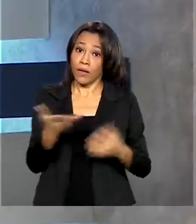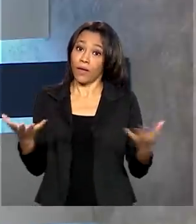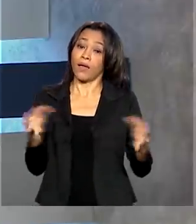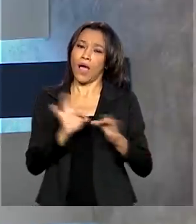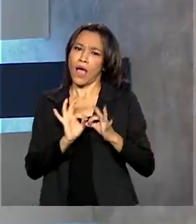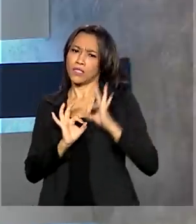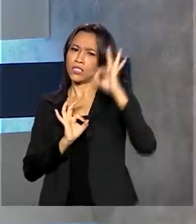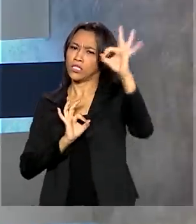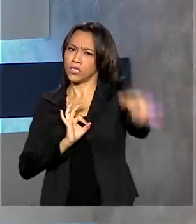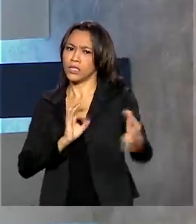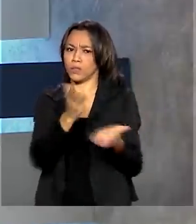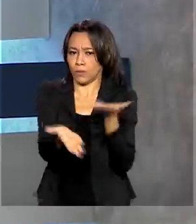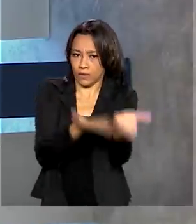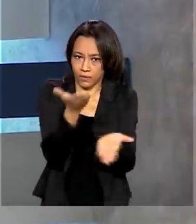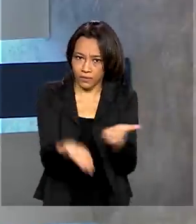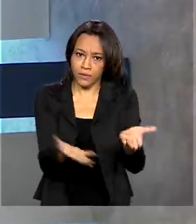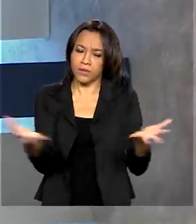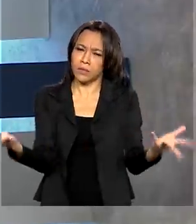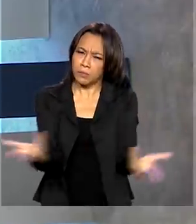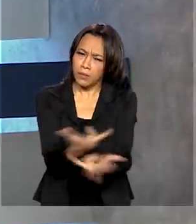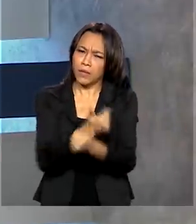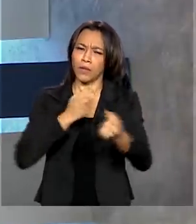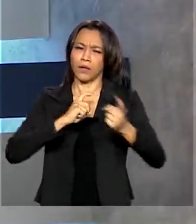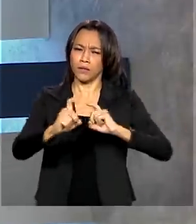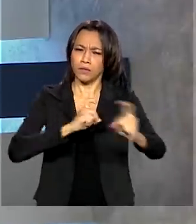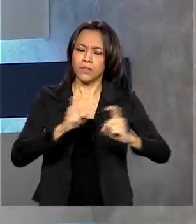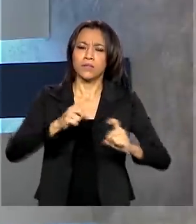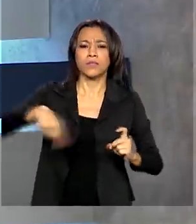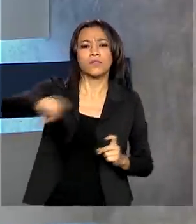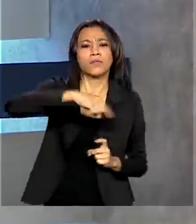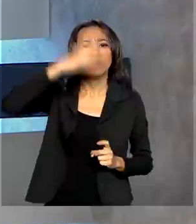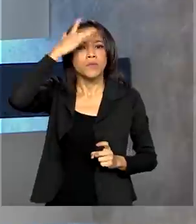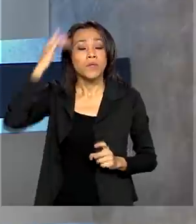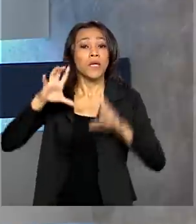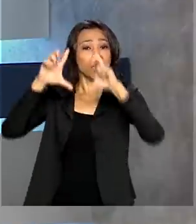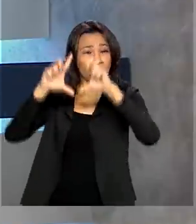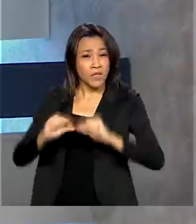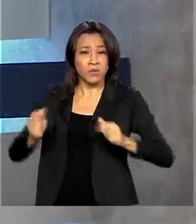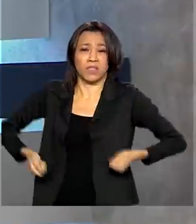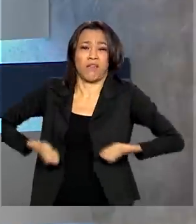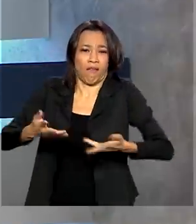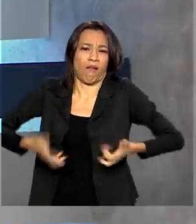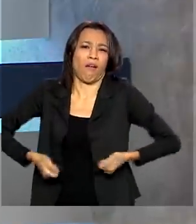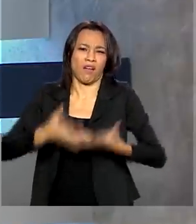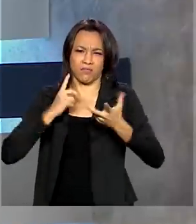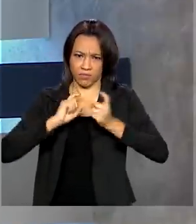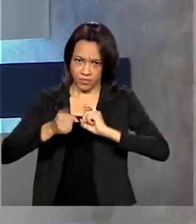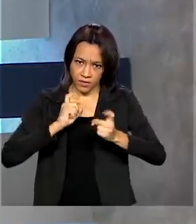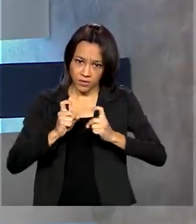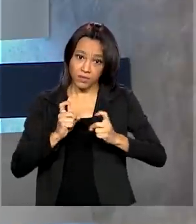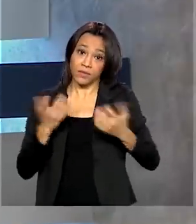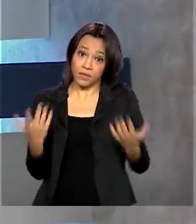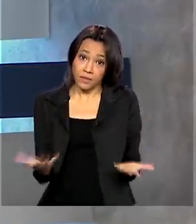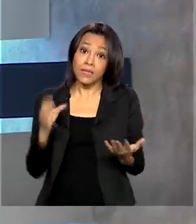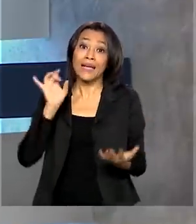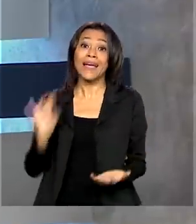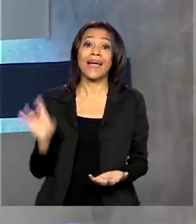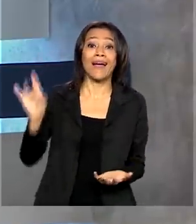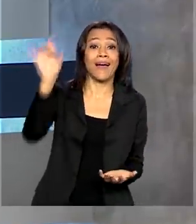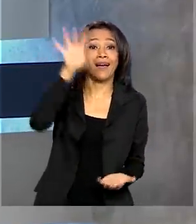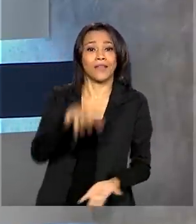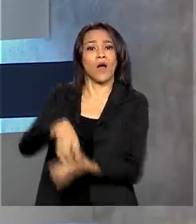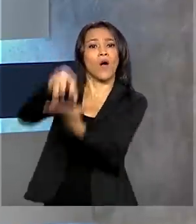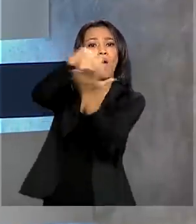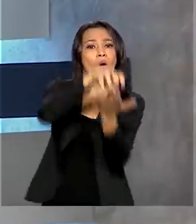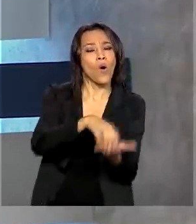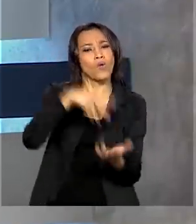distância e modernizar a gestão de pessoas, além de reduzir despesas administrativas. Assim, cada órgão vai definir